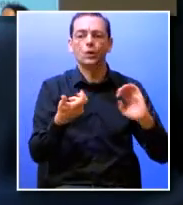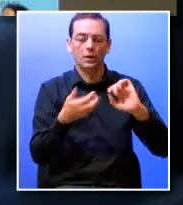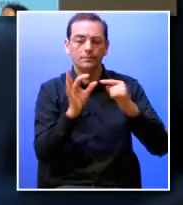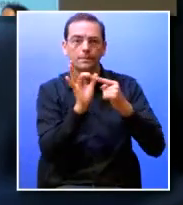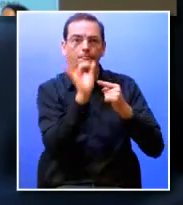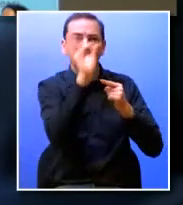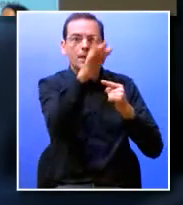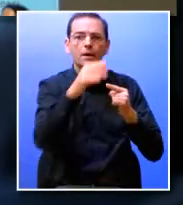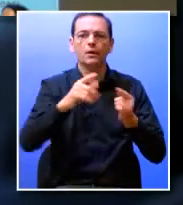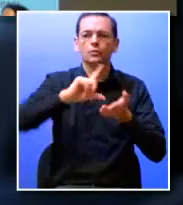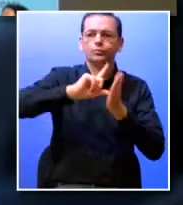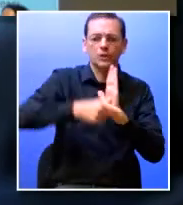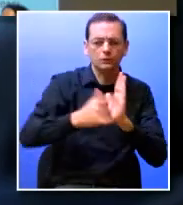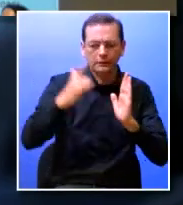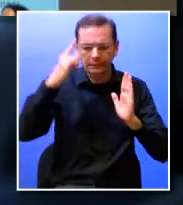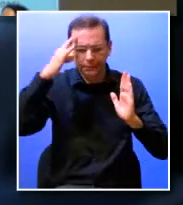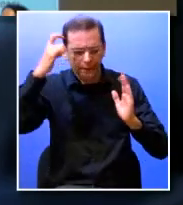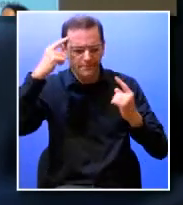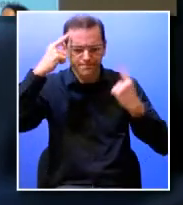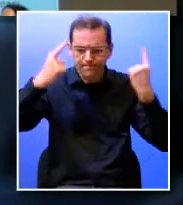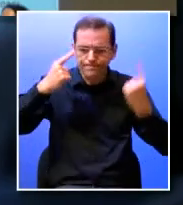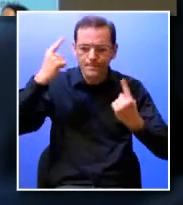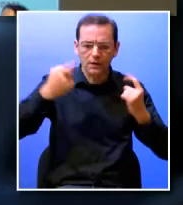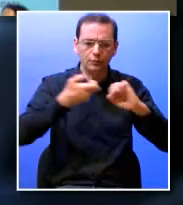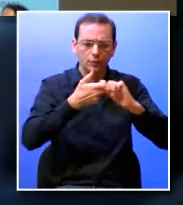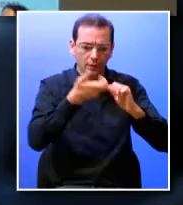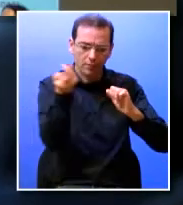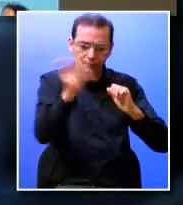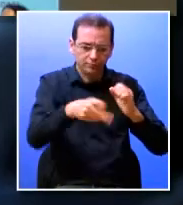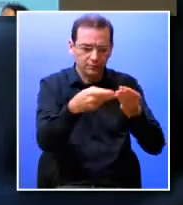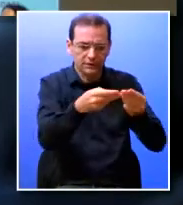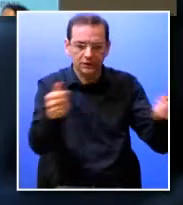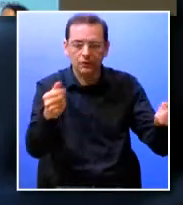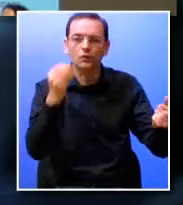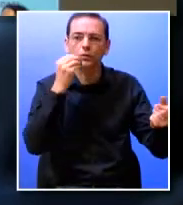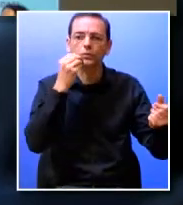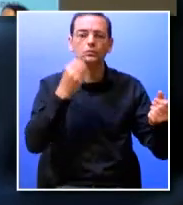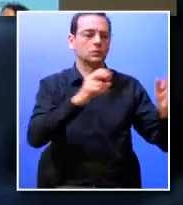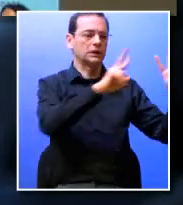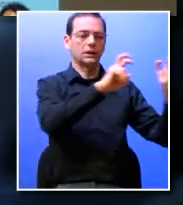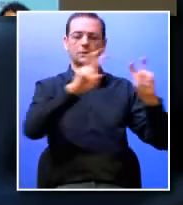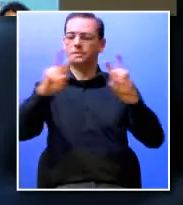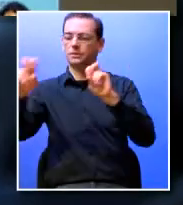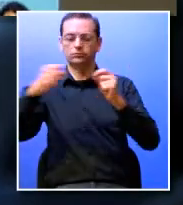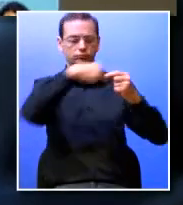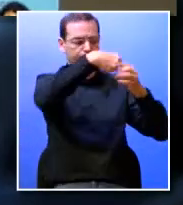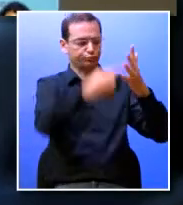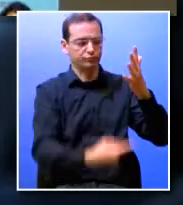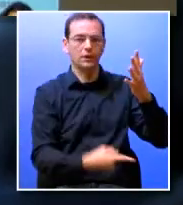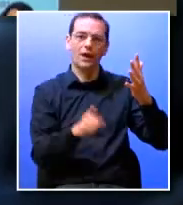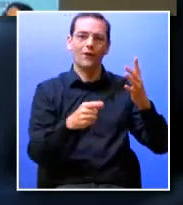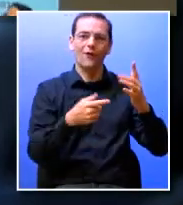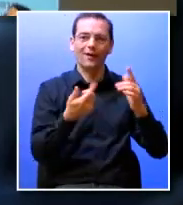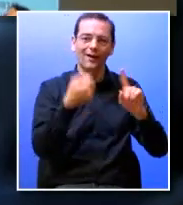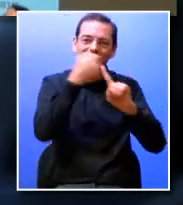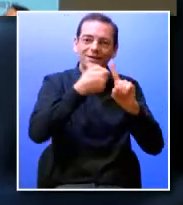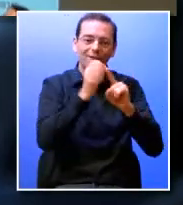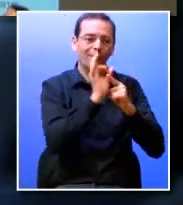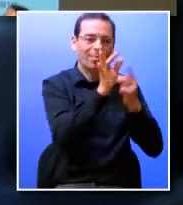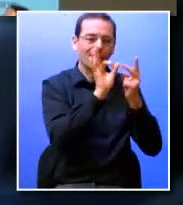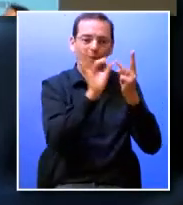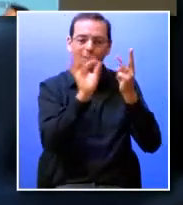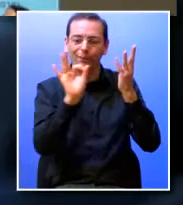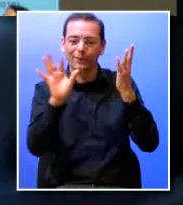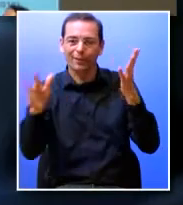ideia um projeto com base em cinco temas diferentes cinco desafios que lhes lançamos e os